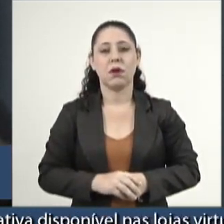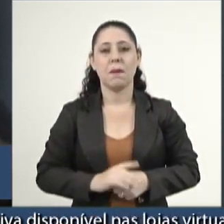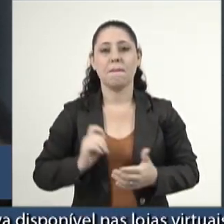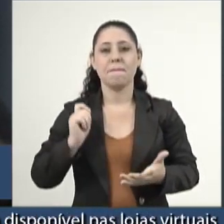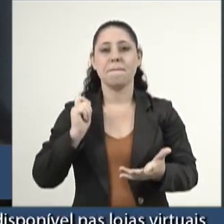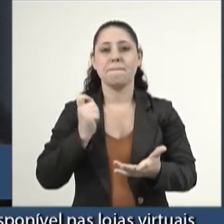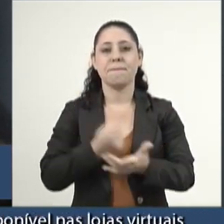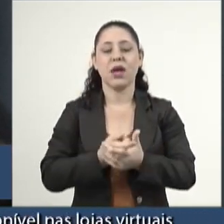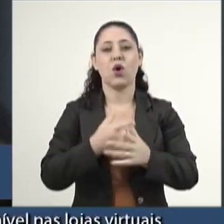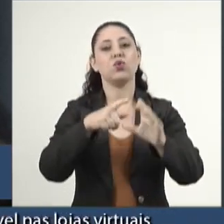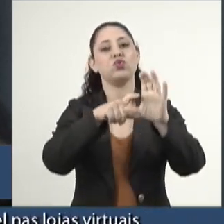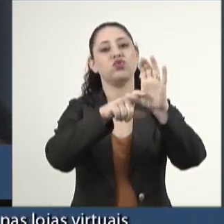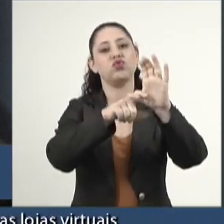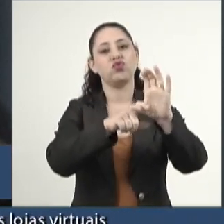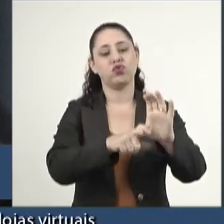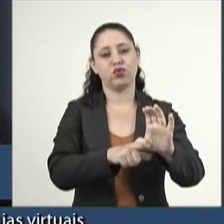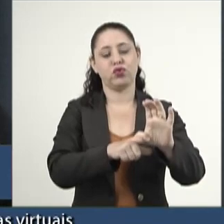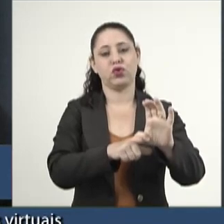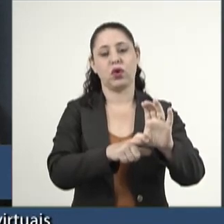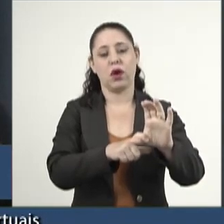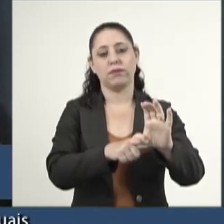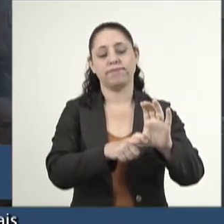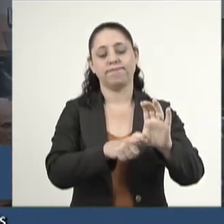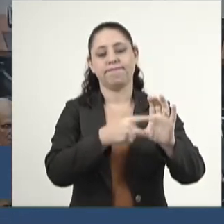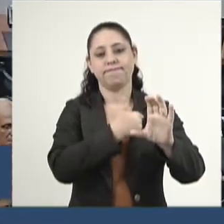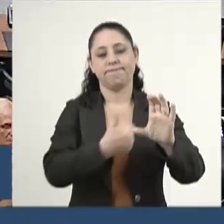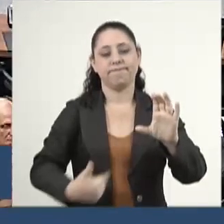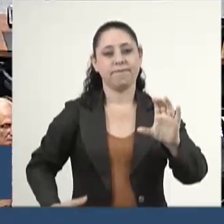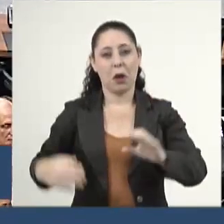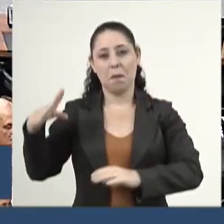dívidas deixadas pelo governo anterior.